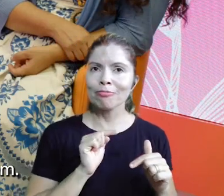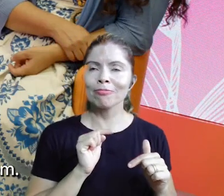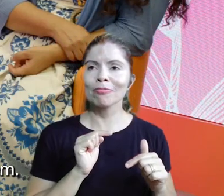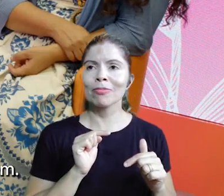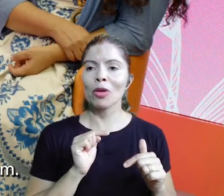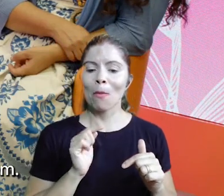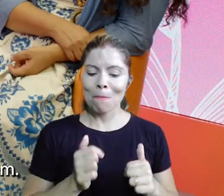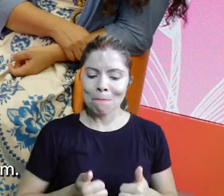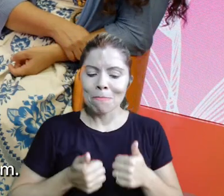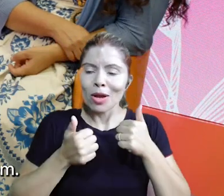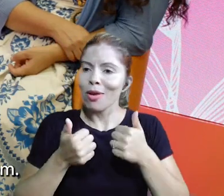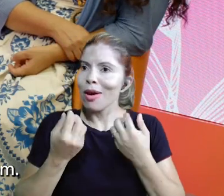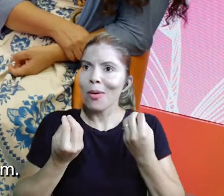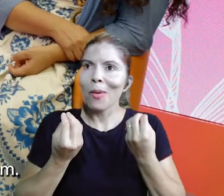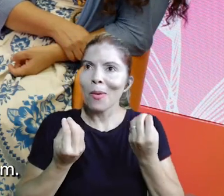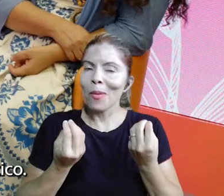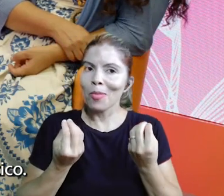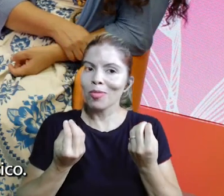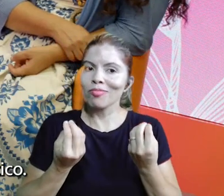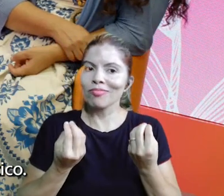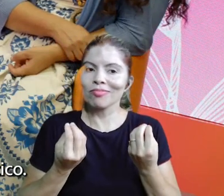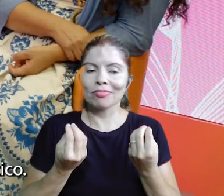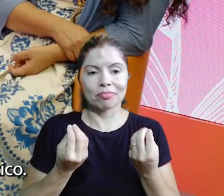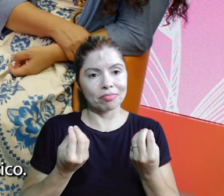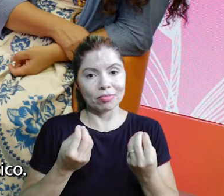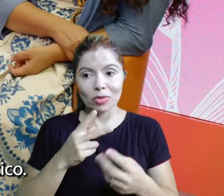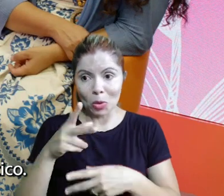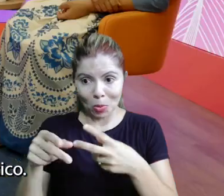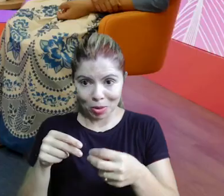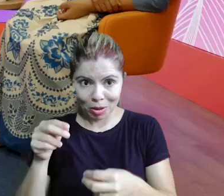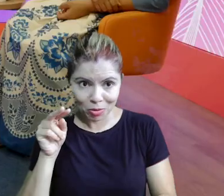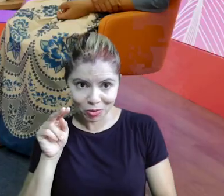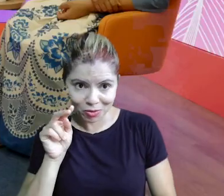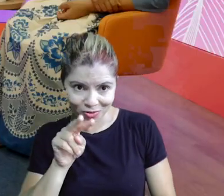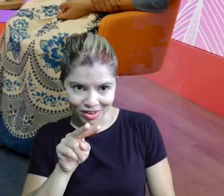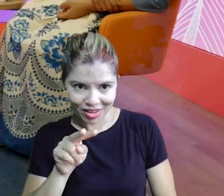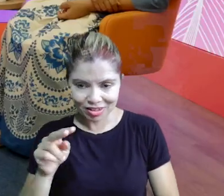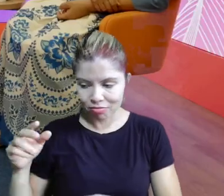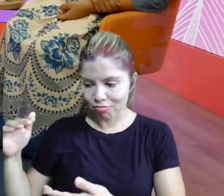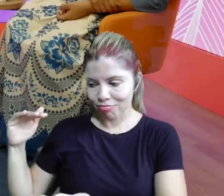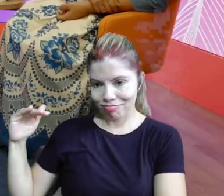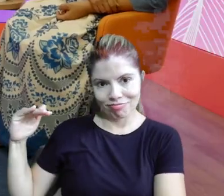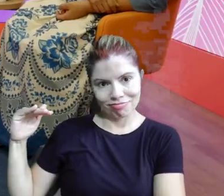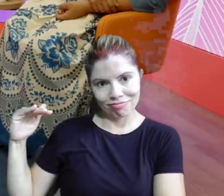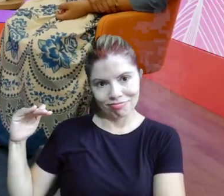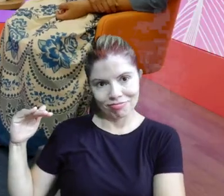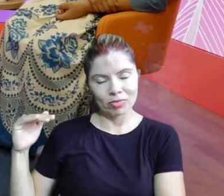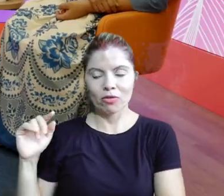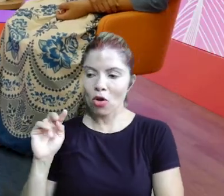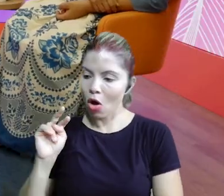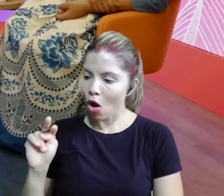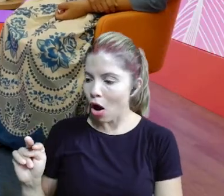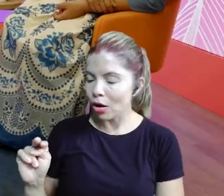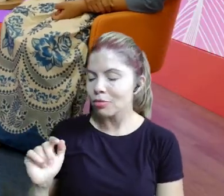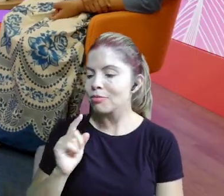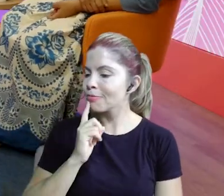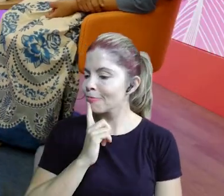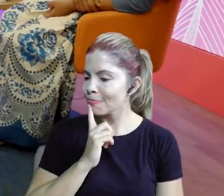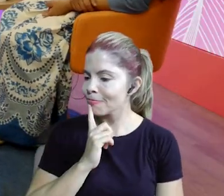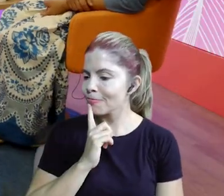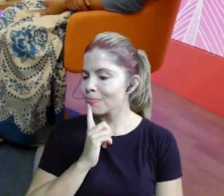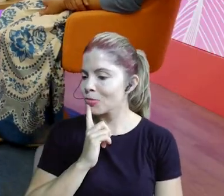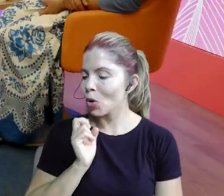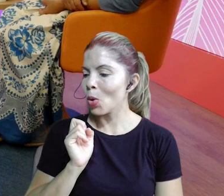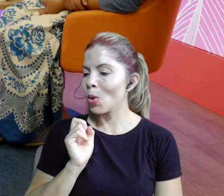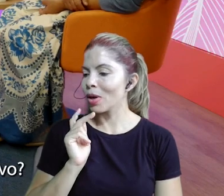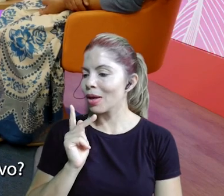Porque a gente pode sempre fazer além. O prêmio não é terapia, mas é terapia. Você olha pra ele e fala, e aí? Cheguei até aqui.